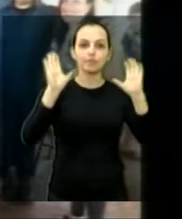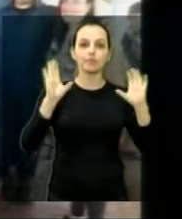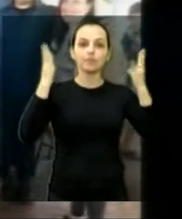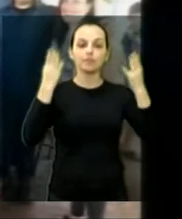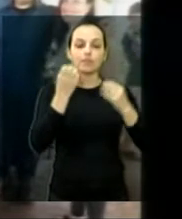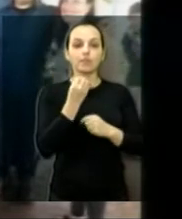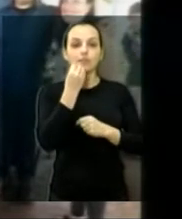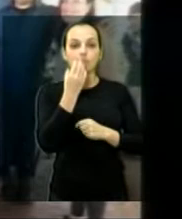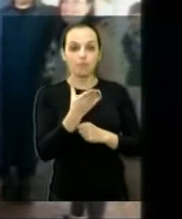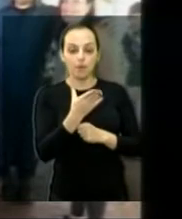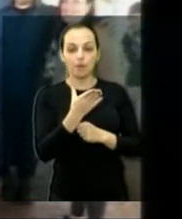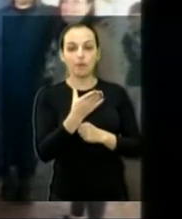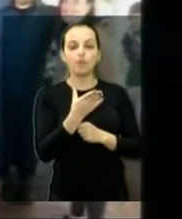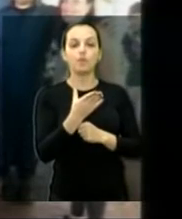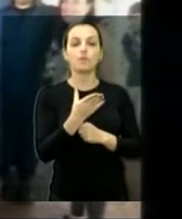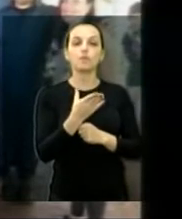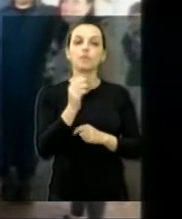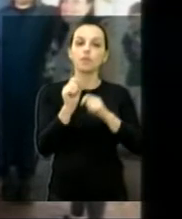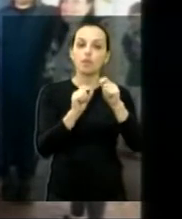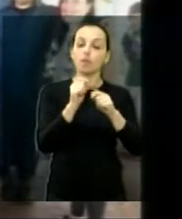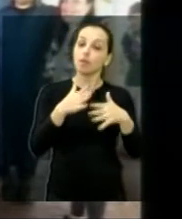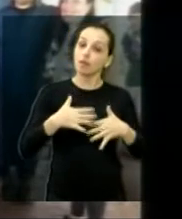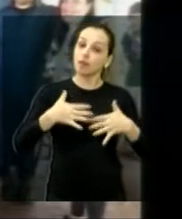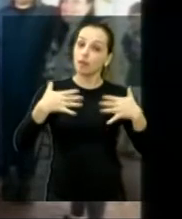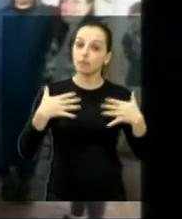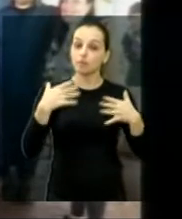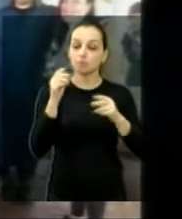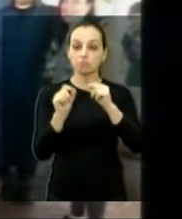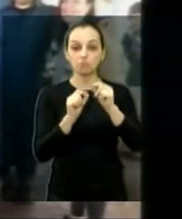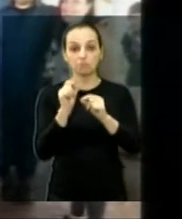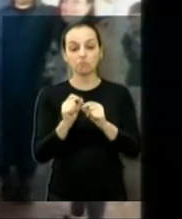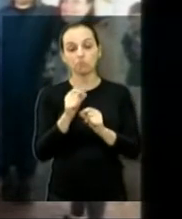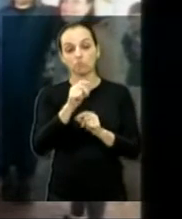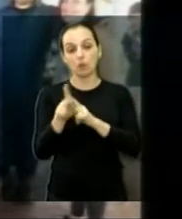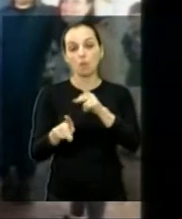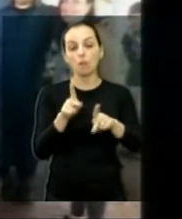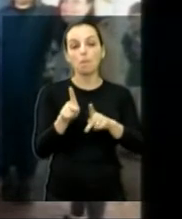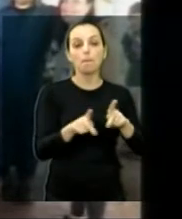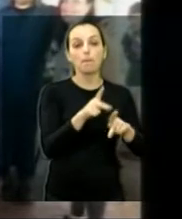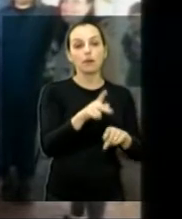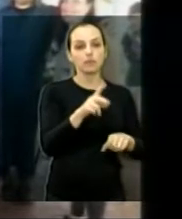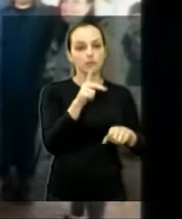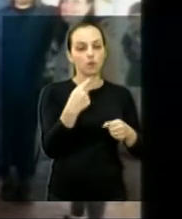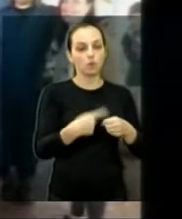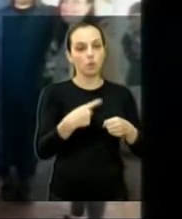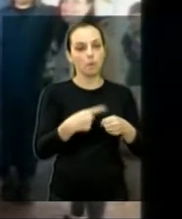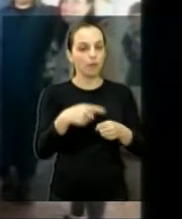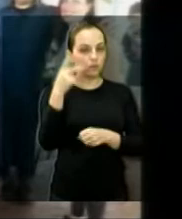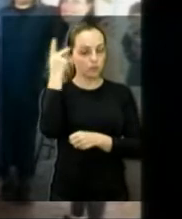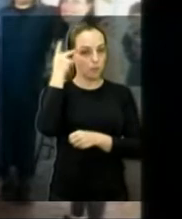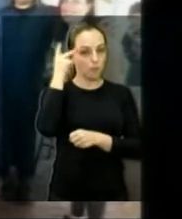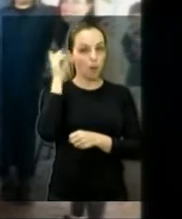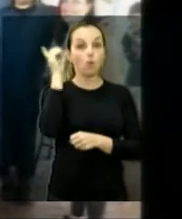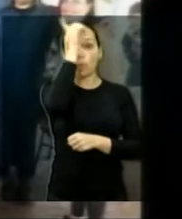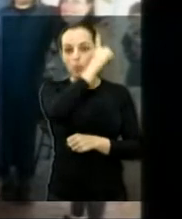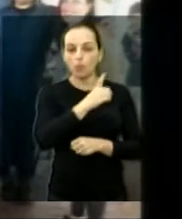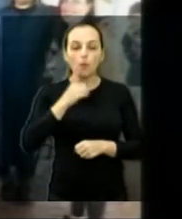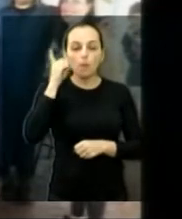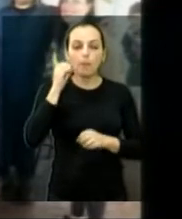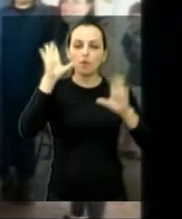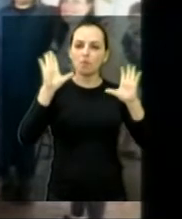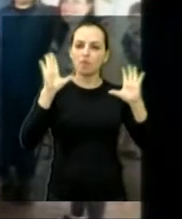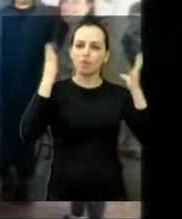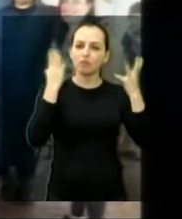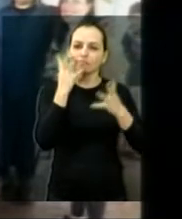sabe muito bem que... Observe a alegria, viu, Elton Negrini? A alegria da população do Parque São Paulo, domingo. Foi uma festa maravilhosa. Foi